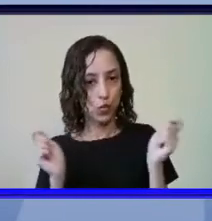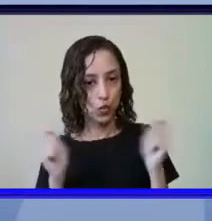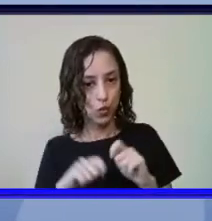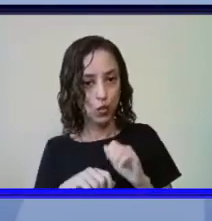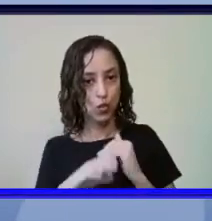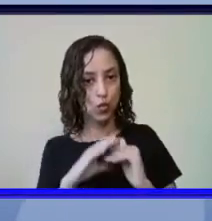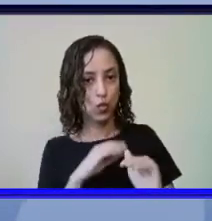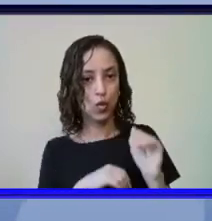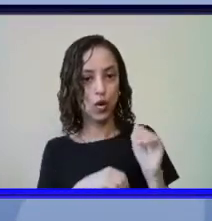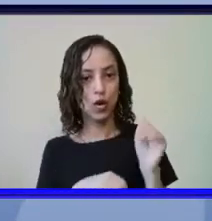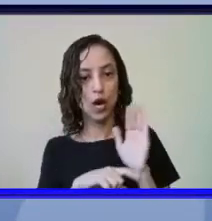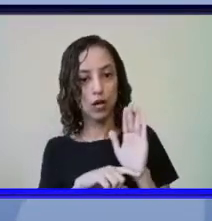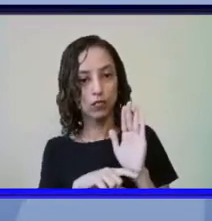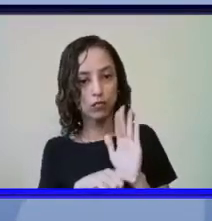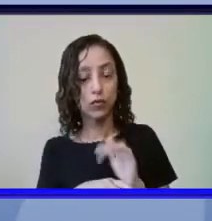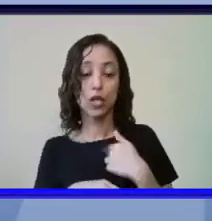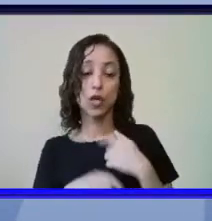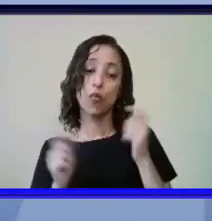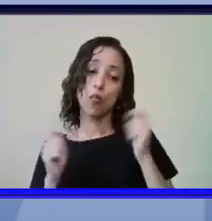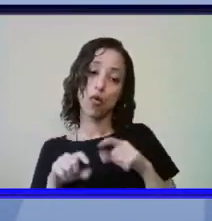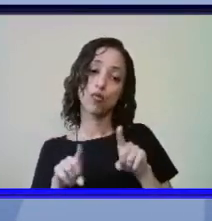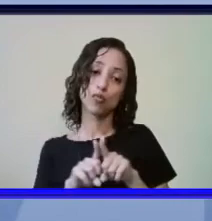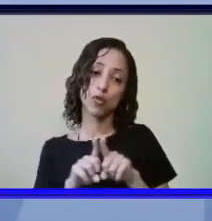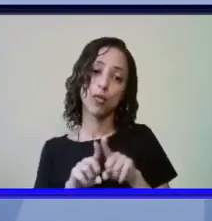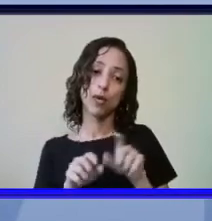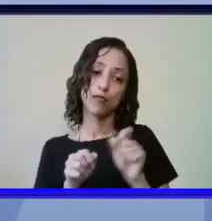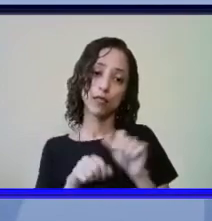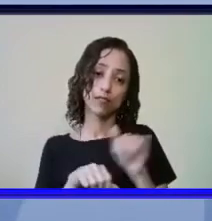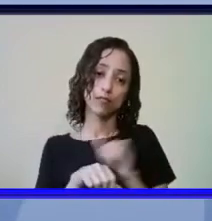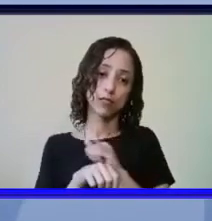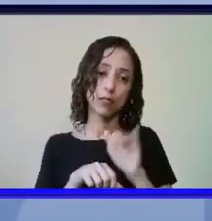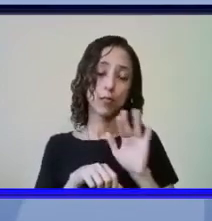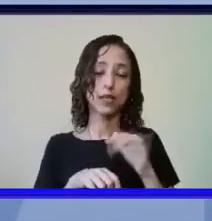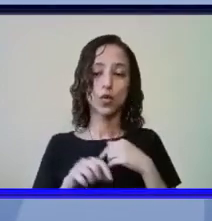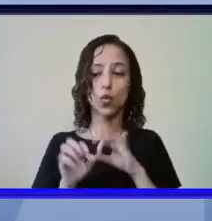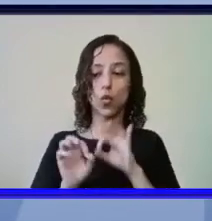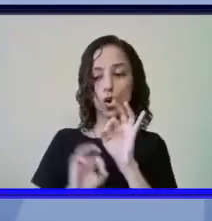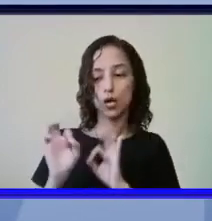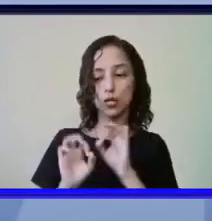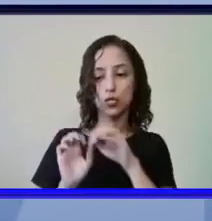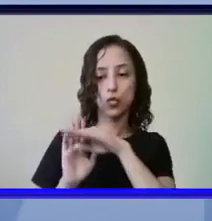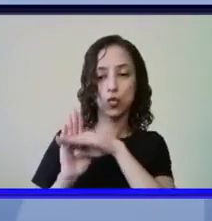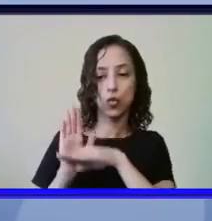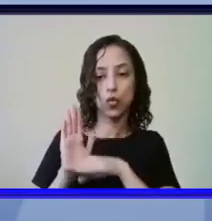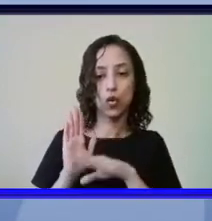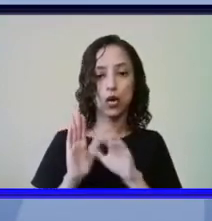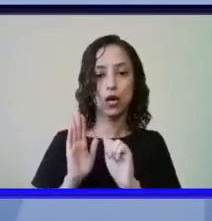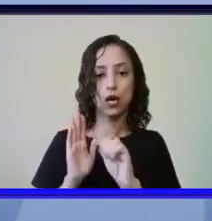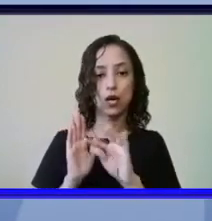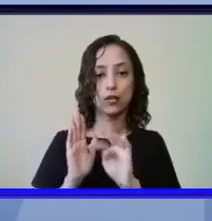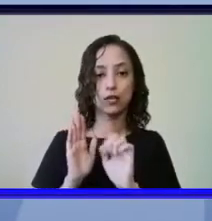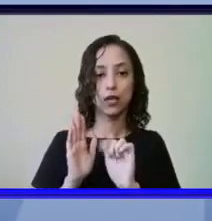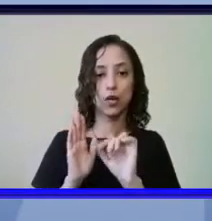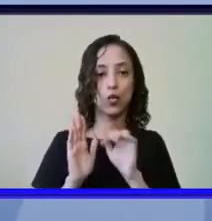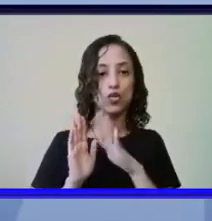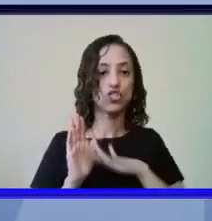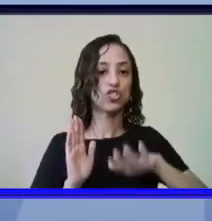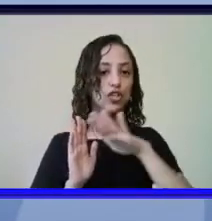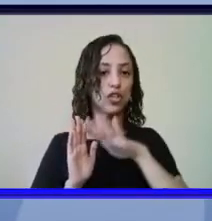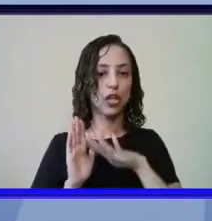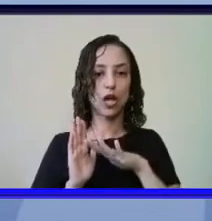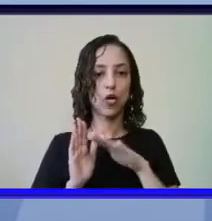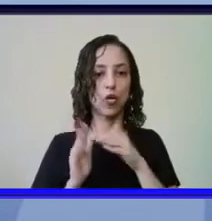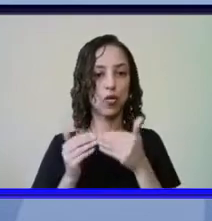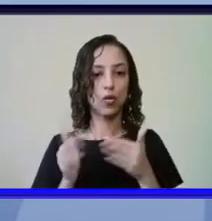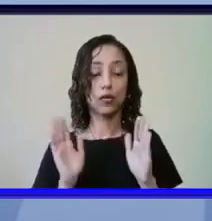isso também mas eu gerencio o catálogo de uma maneira ampla geral a